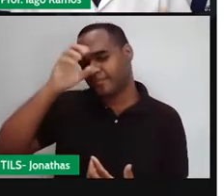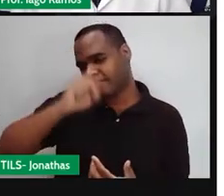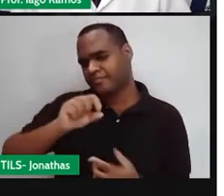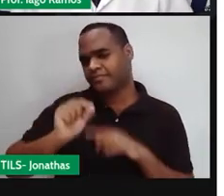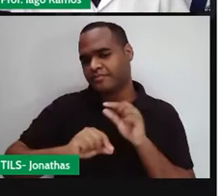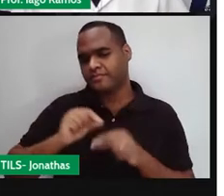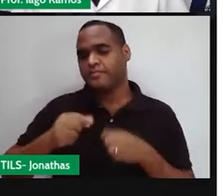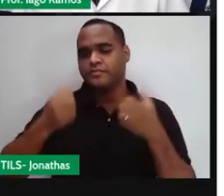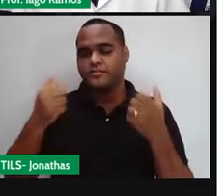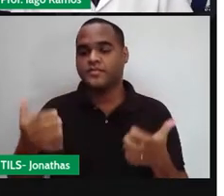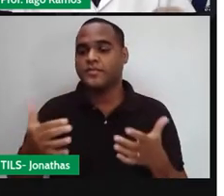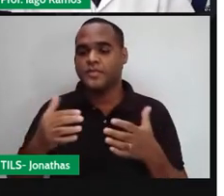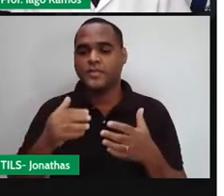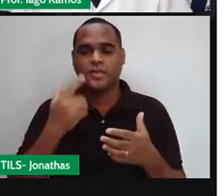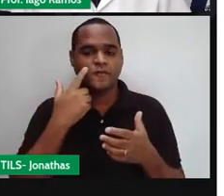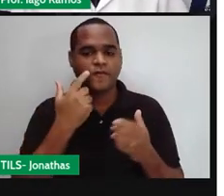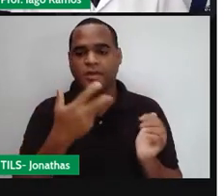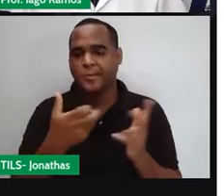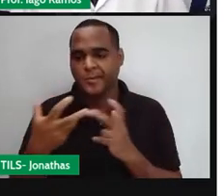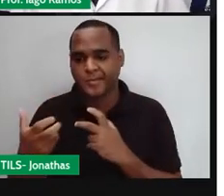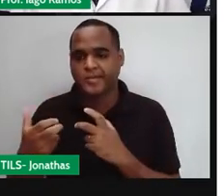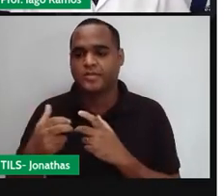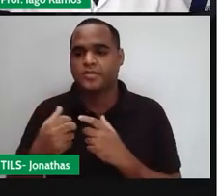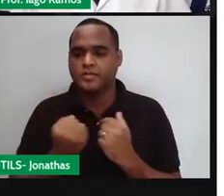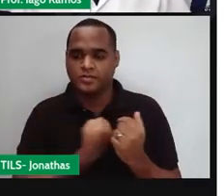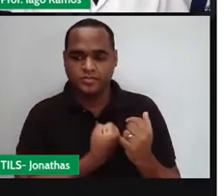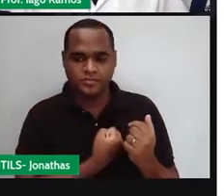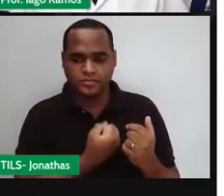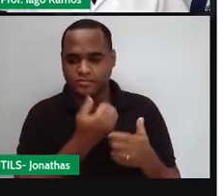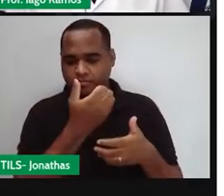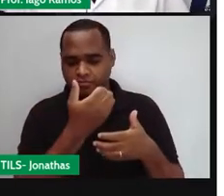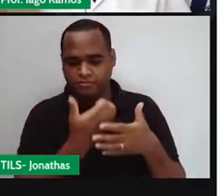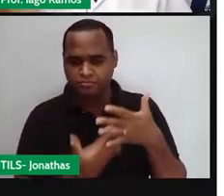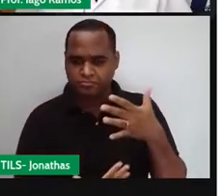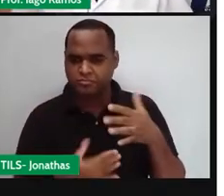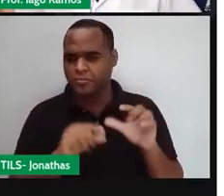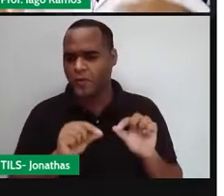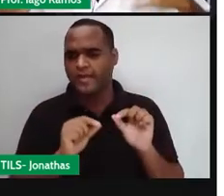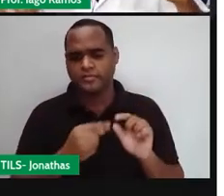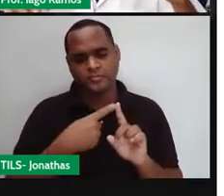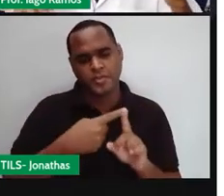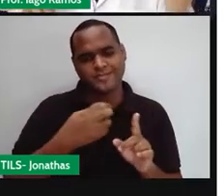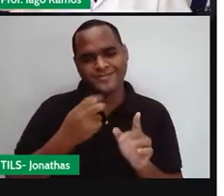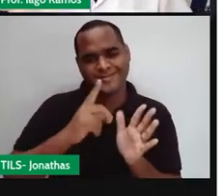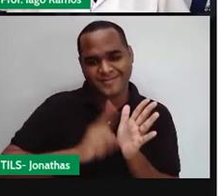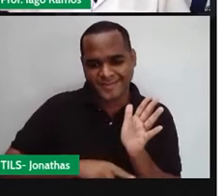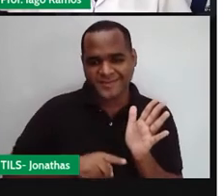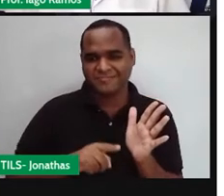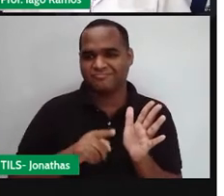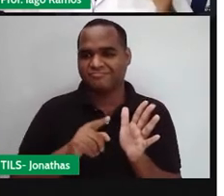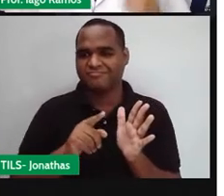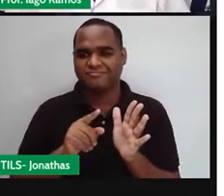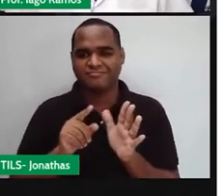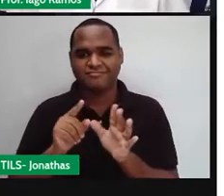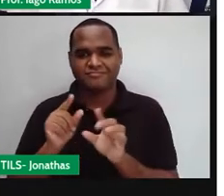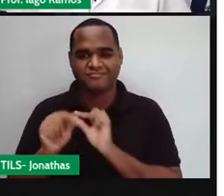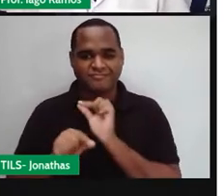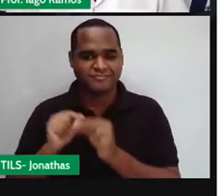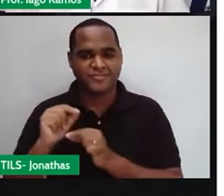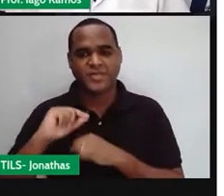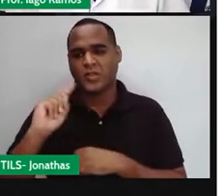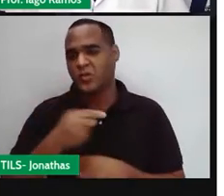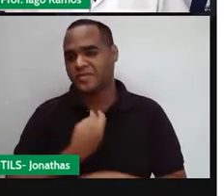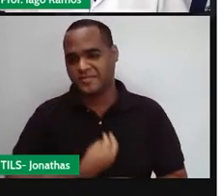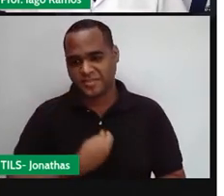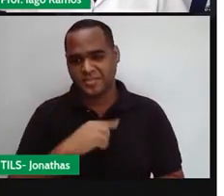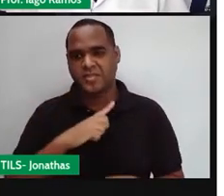operação com números inteiros, fazer operação com número positivo, número negativo, que a gente já está aí